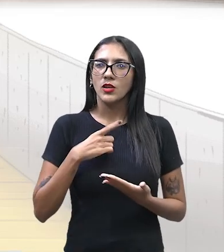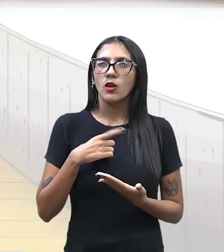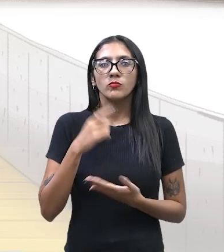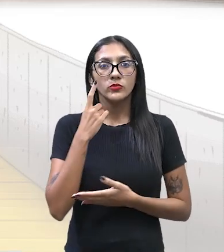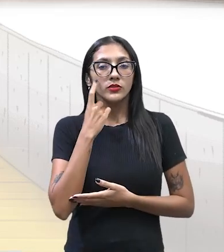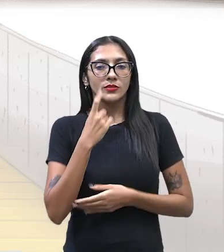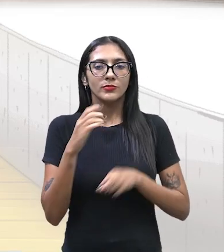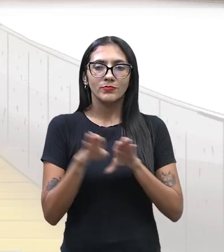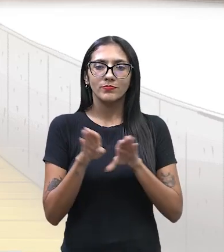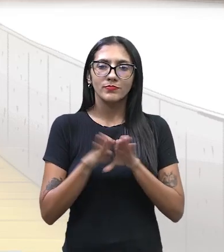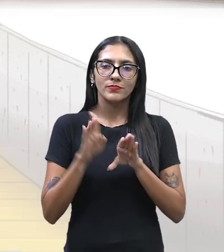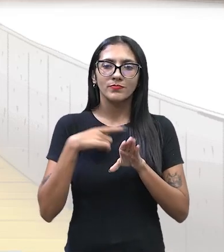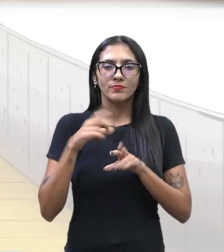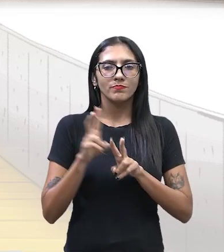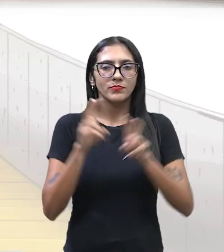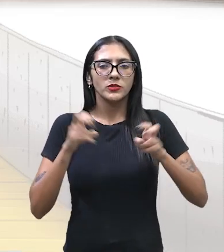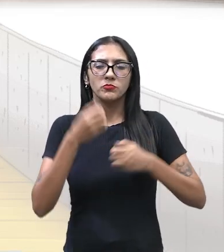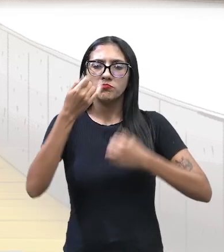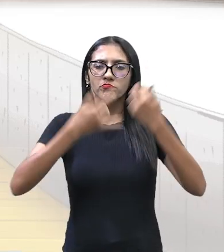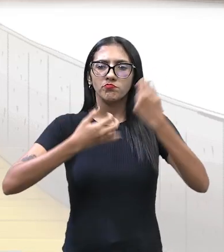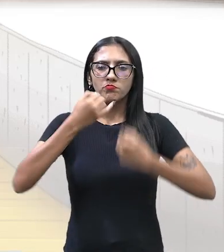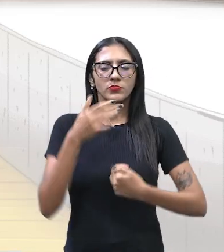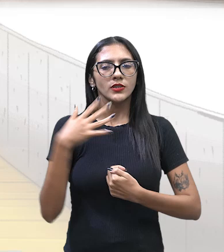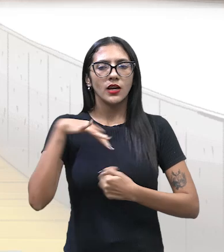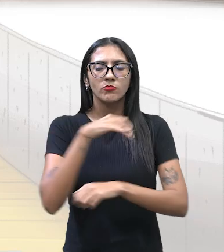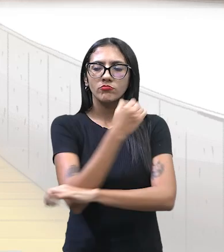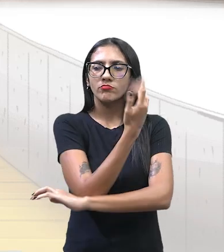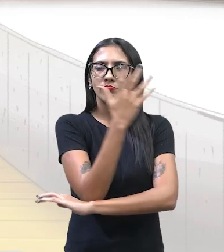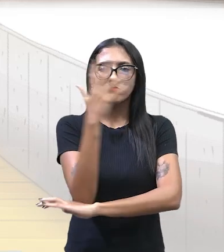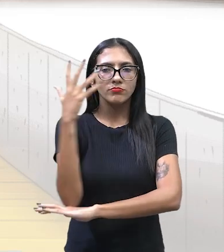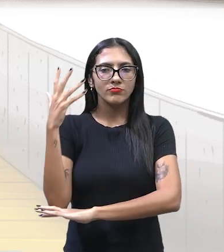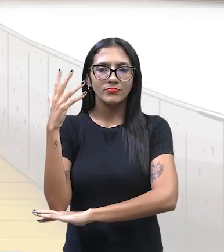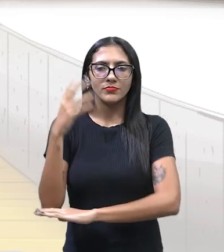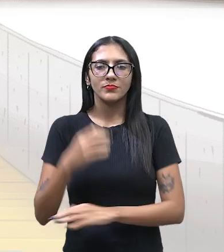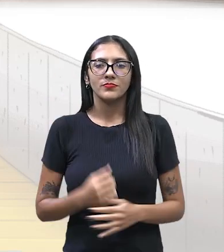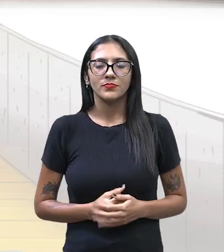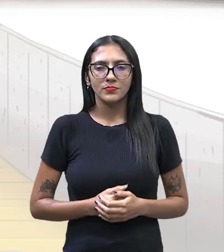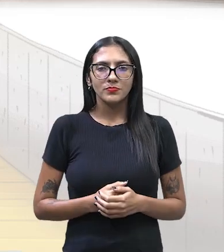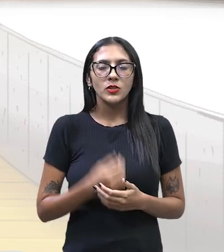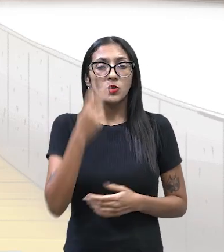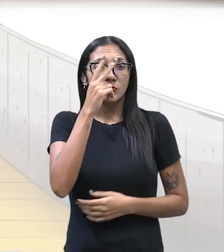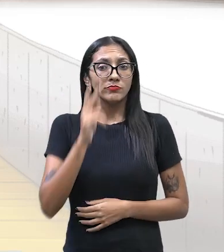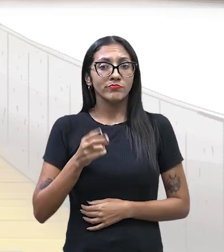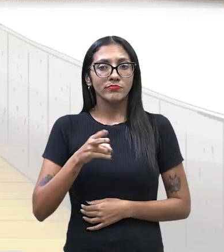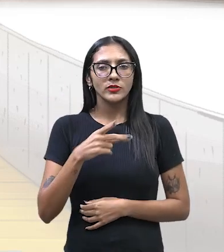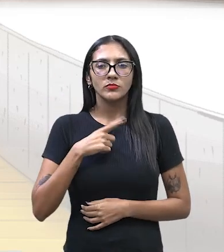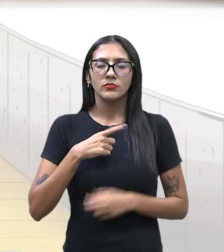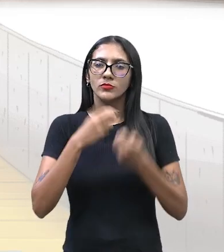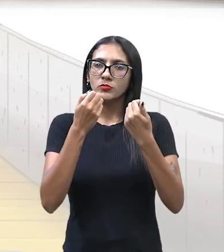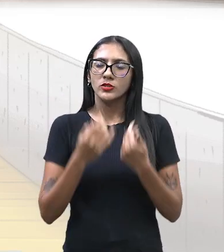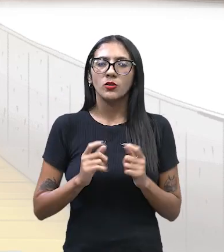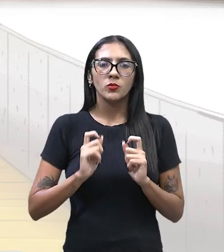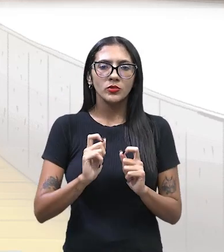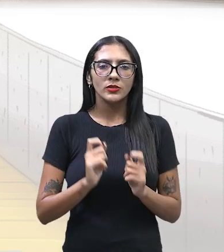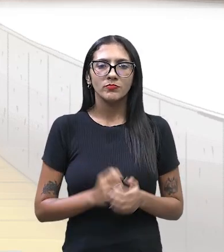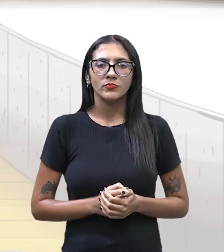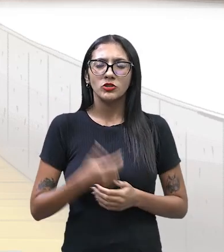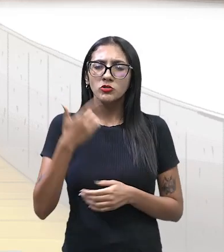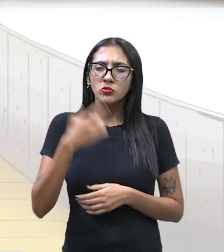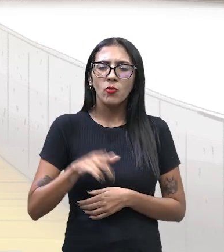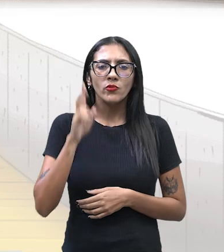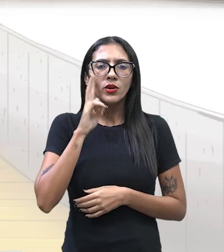questão do ecoturismo, que fala sobre a natureza, fala sobre o meio ambiente. As pessoas sempre... Eu sempre bato na mesma tecla. O